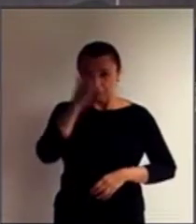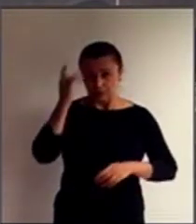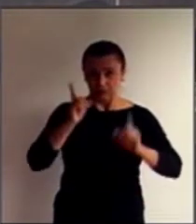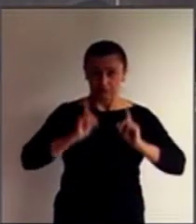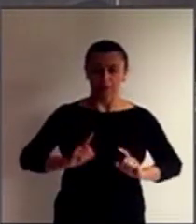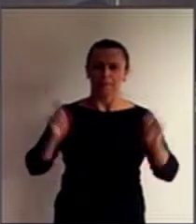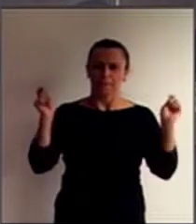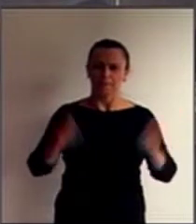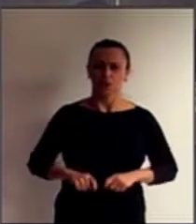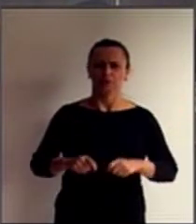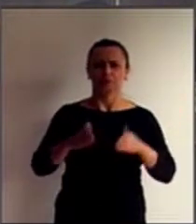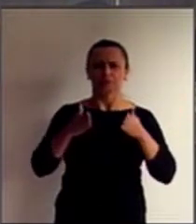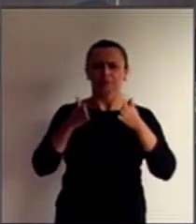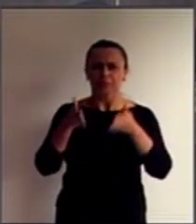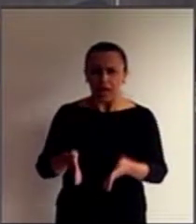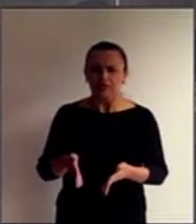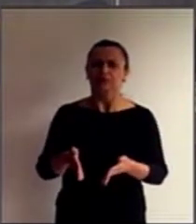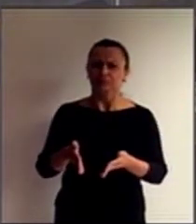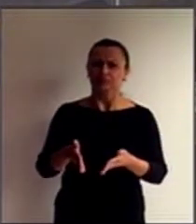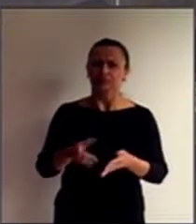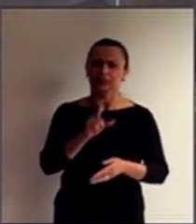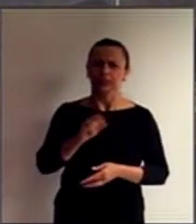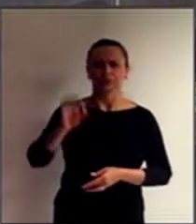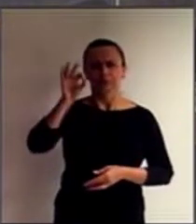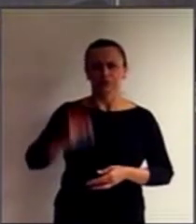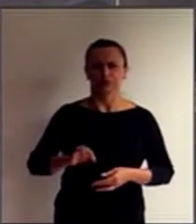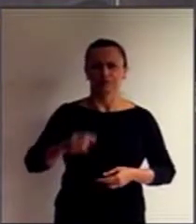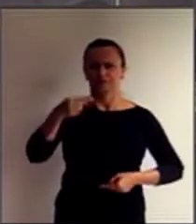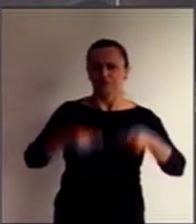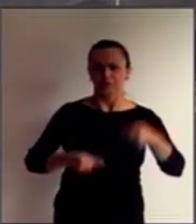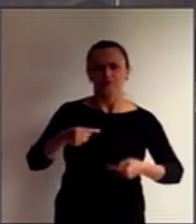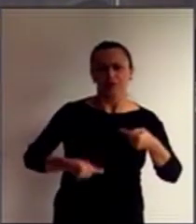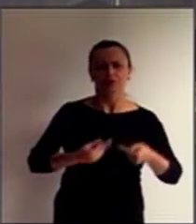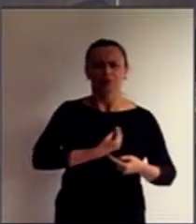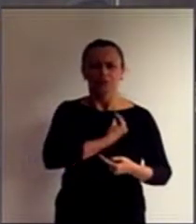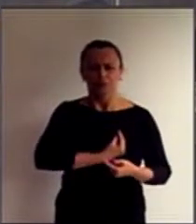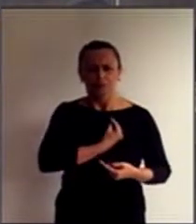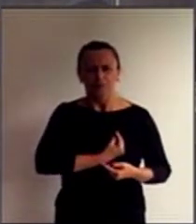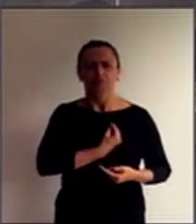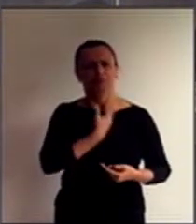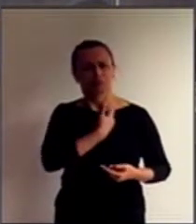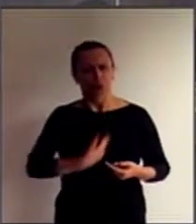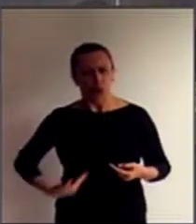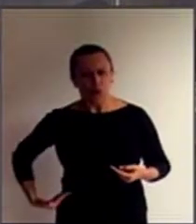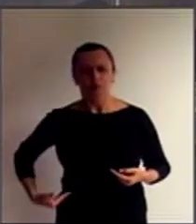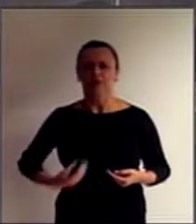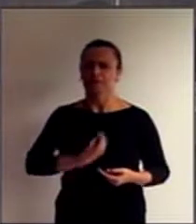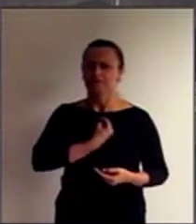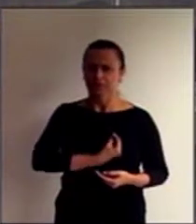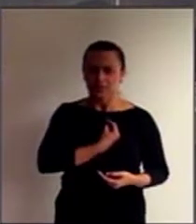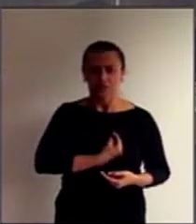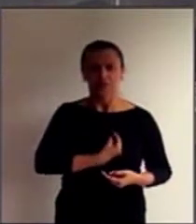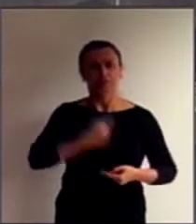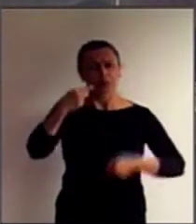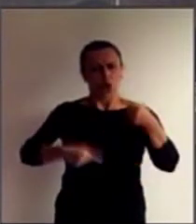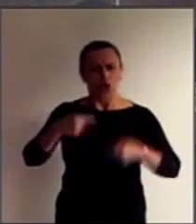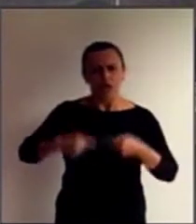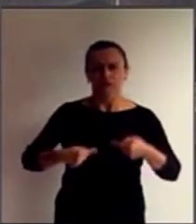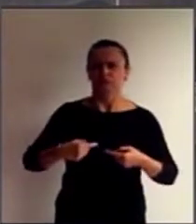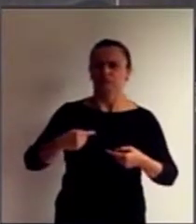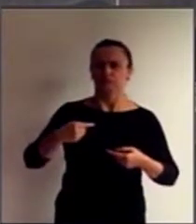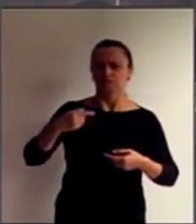participar efetiva e plenamente da vida política e pública em igualdade de oportunidade com as demais pessoas